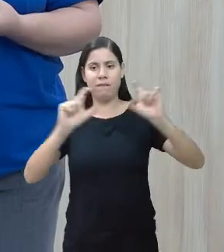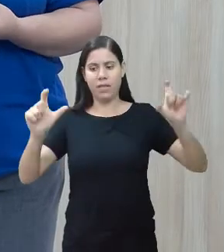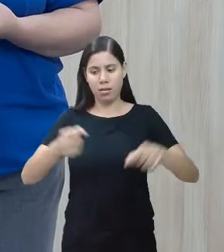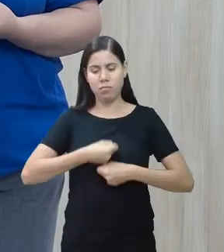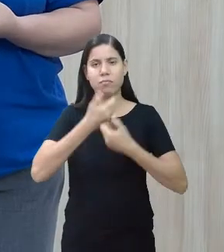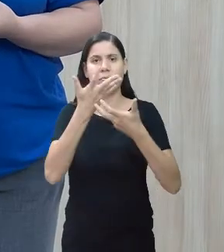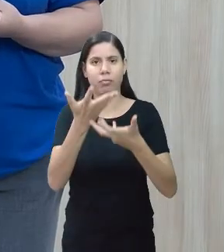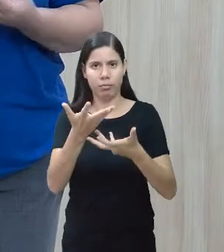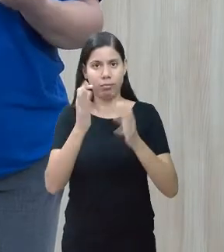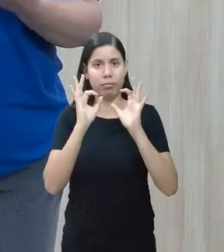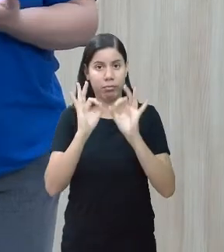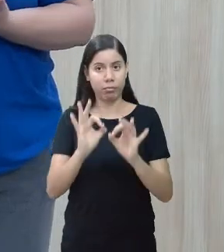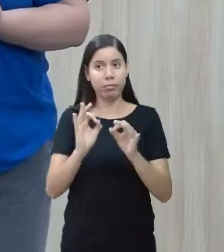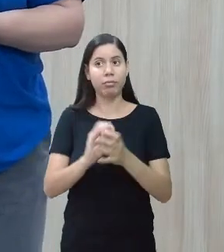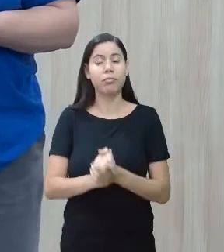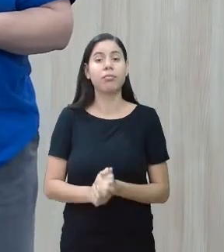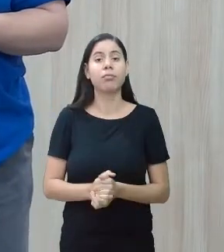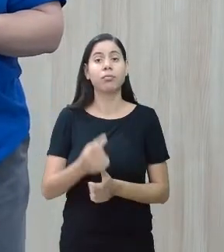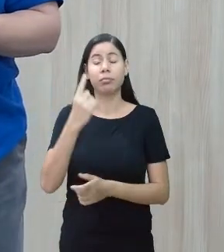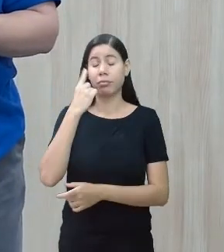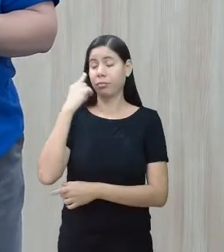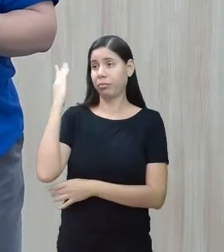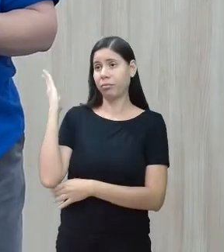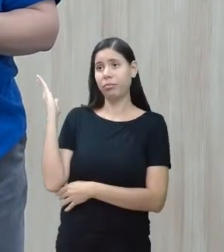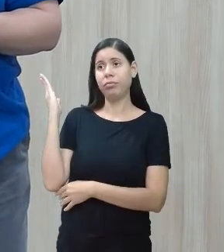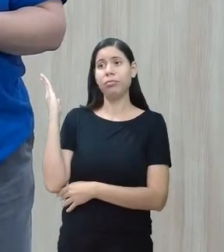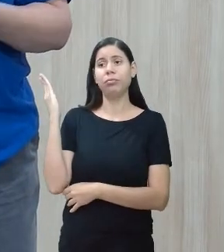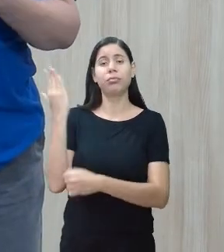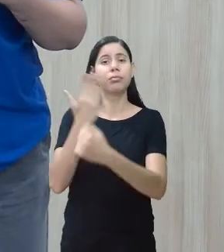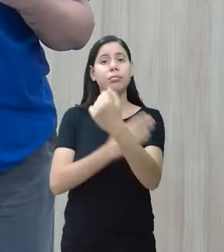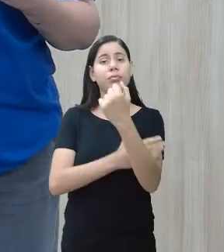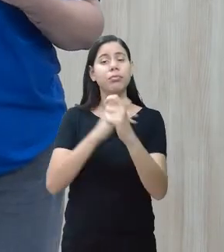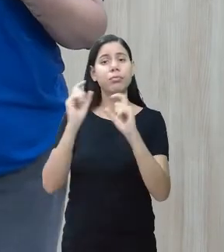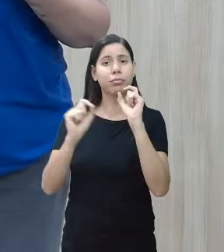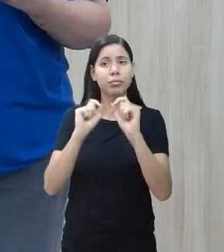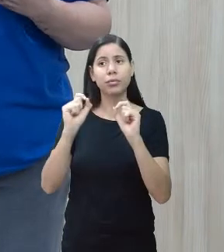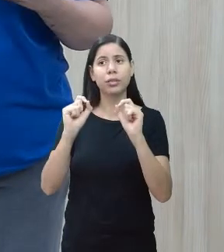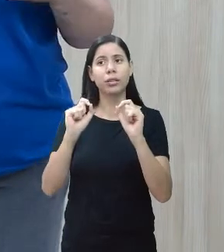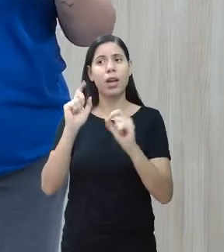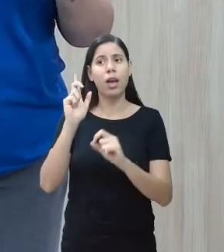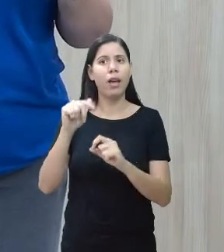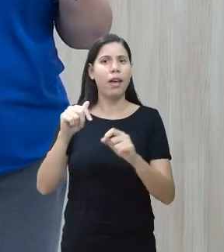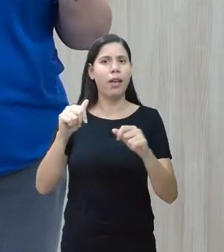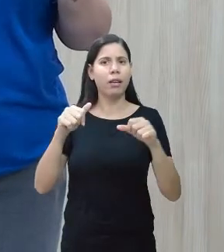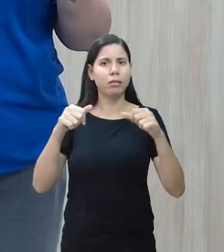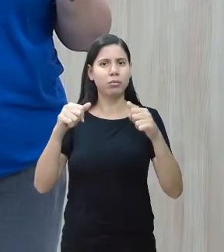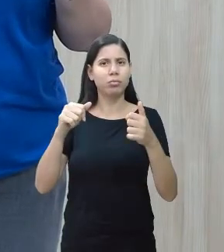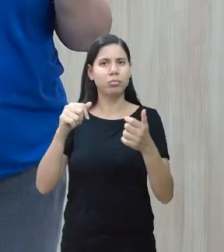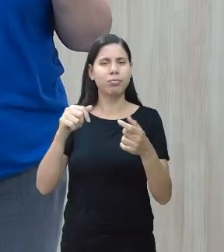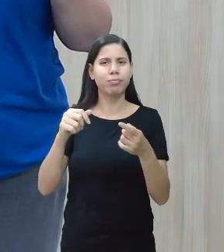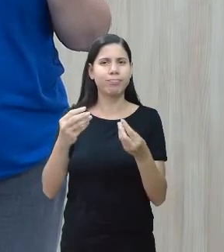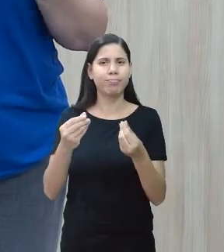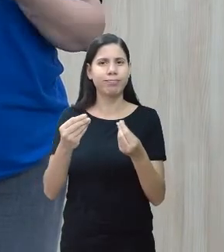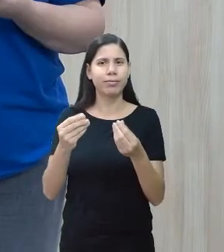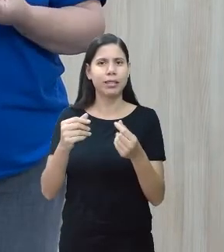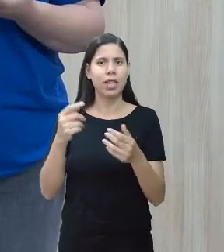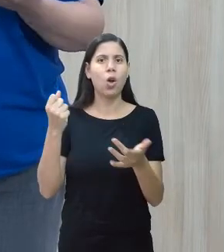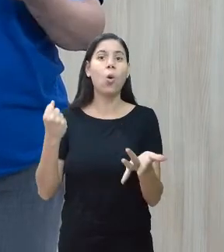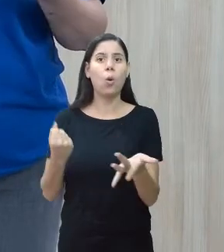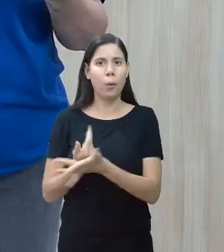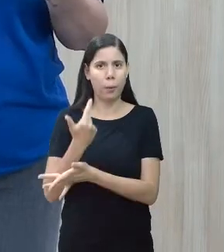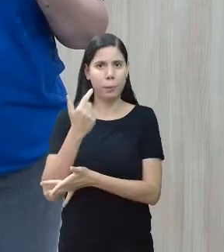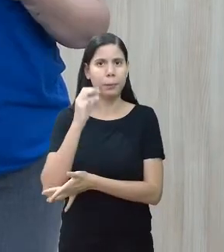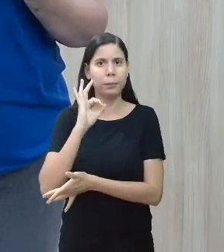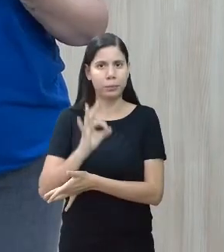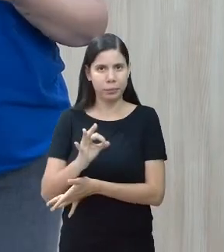expressar. Nesse tipo de prancha, ela já é uma prancha que foi adquirida,